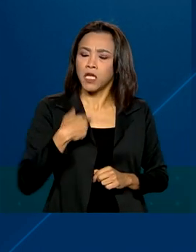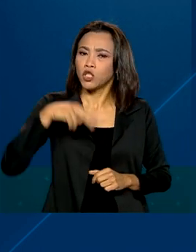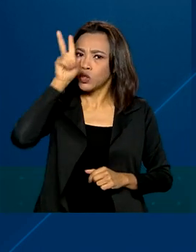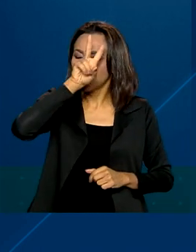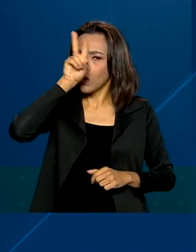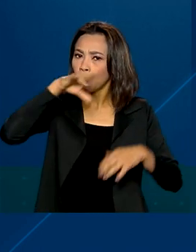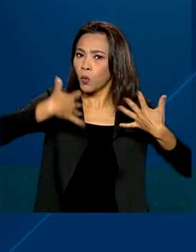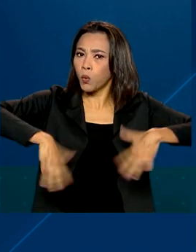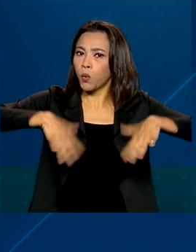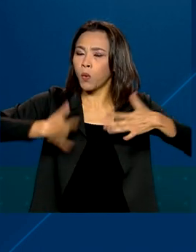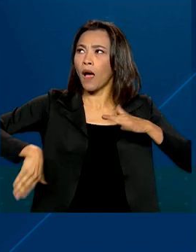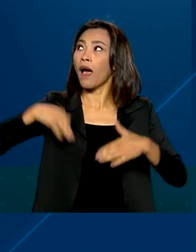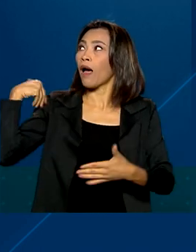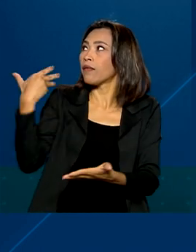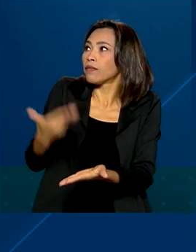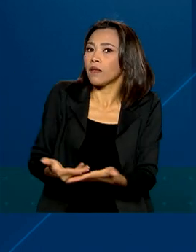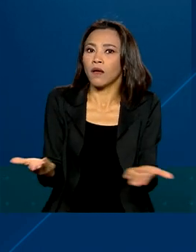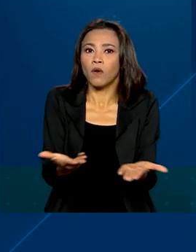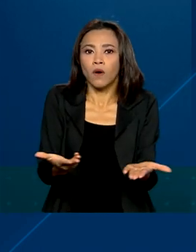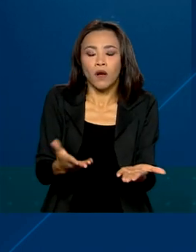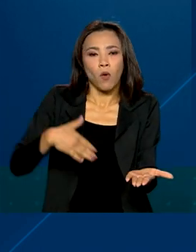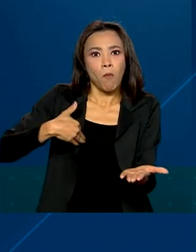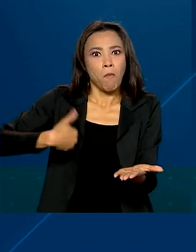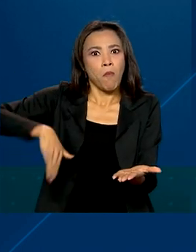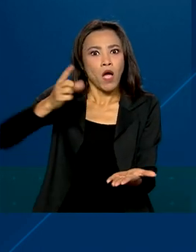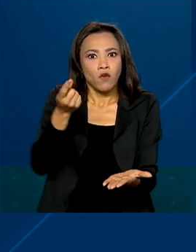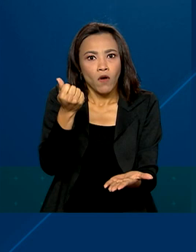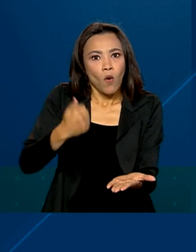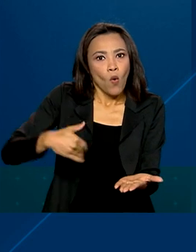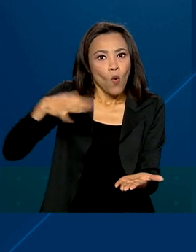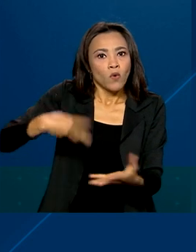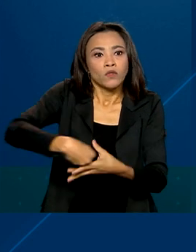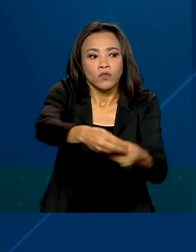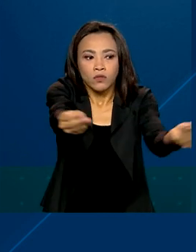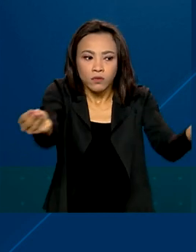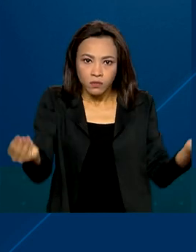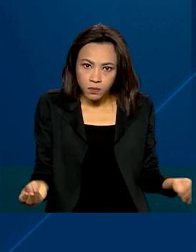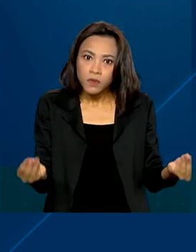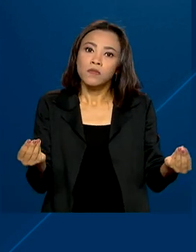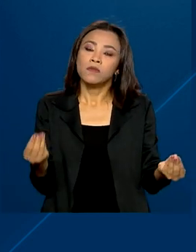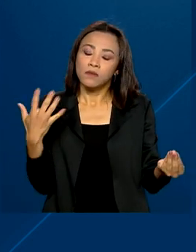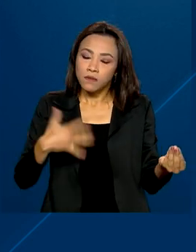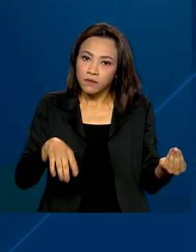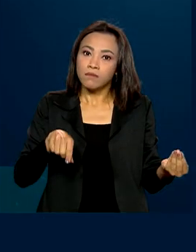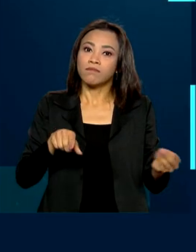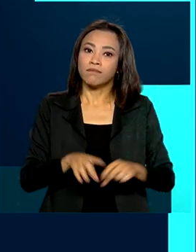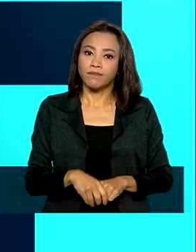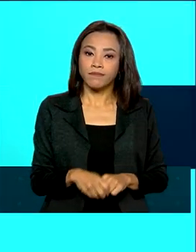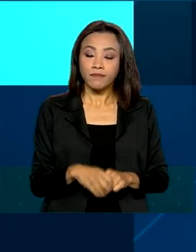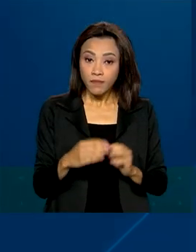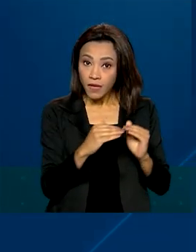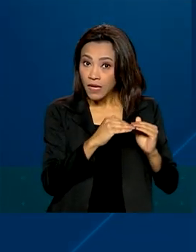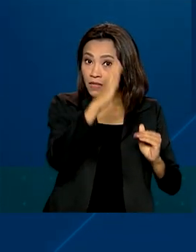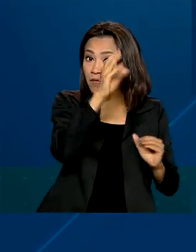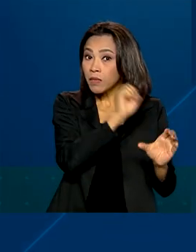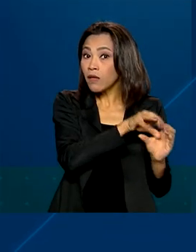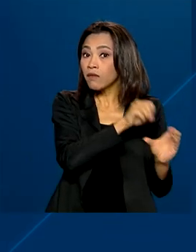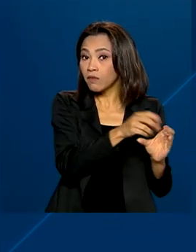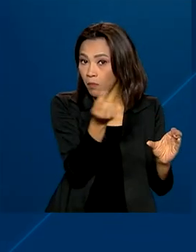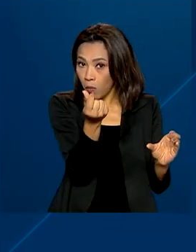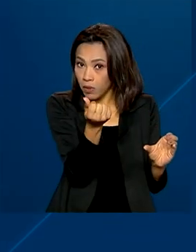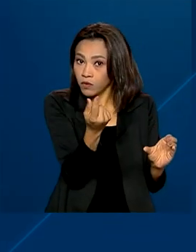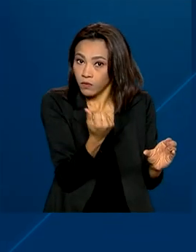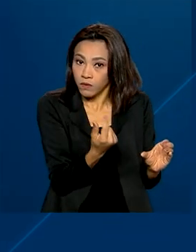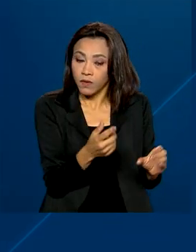distribuído até o momento e até um determinado período nem sequer era distribuído e muito superior ao valor da poupança. Atualmente, existem